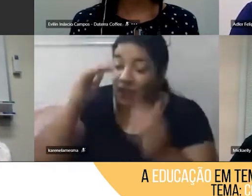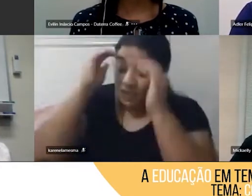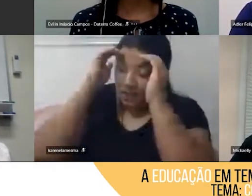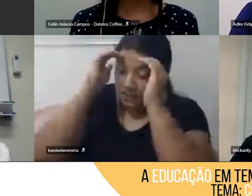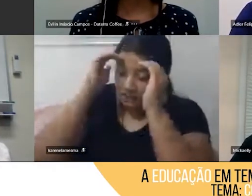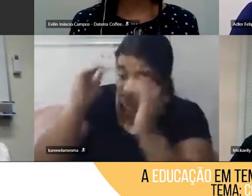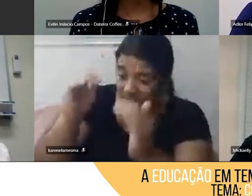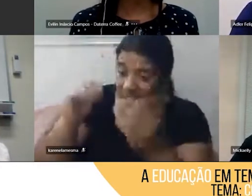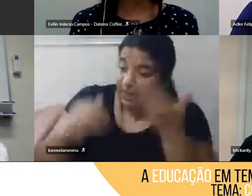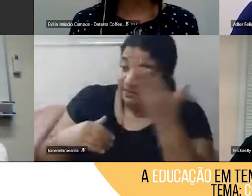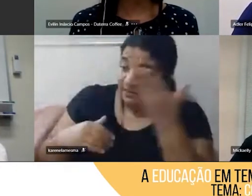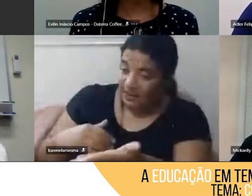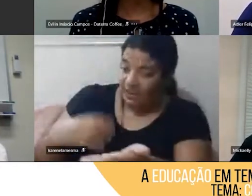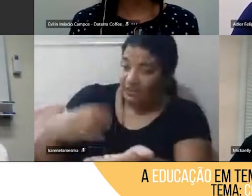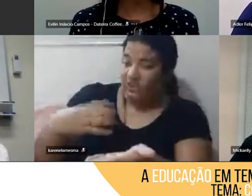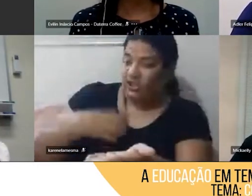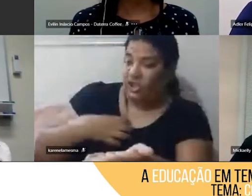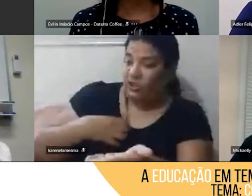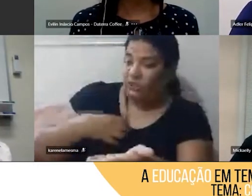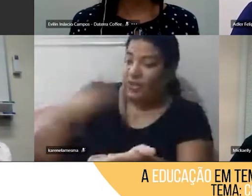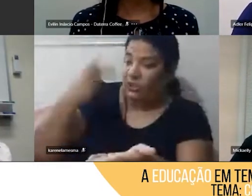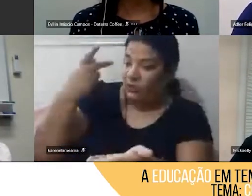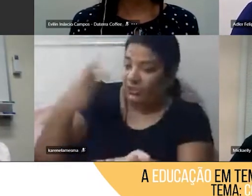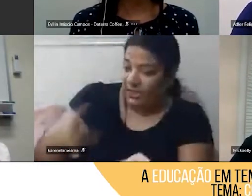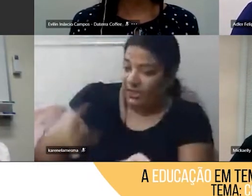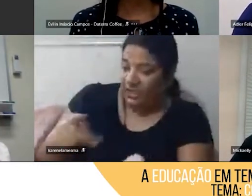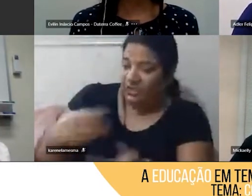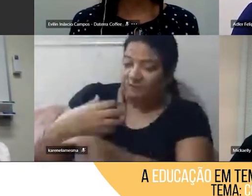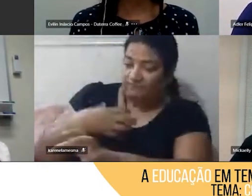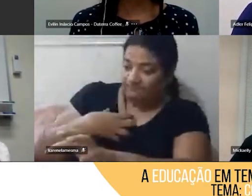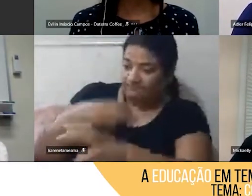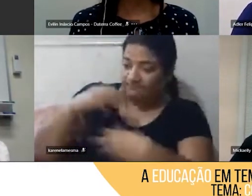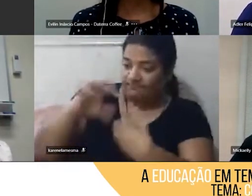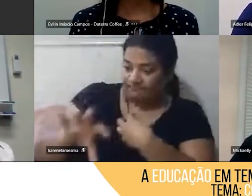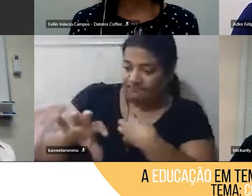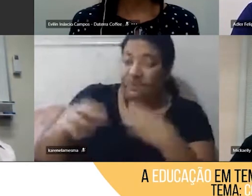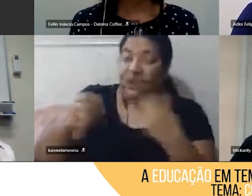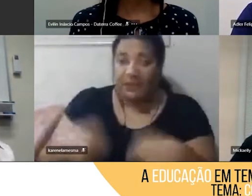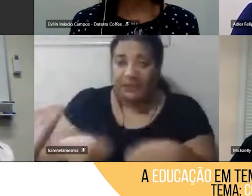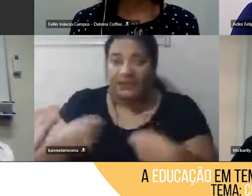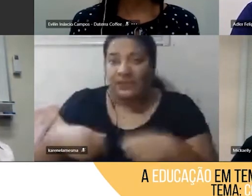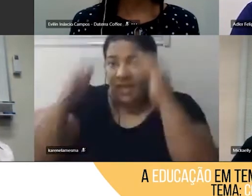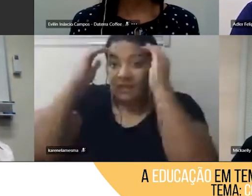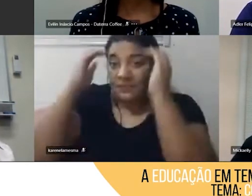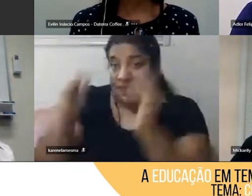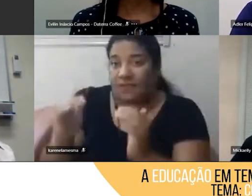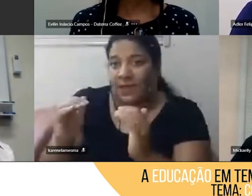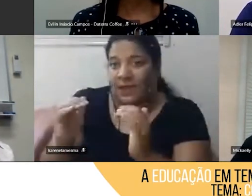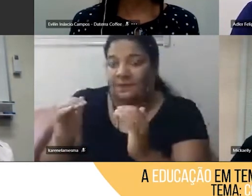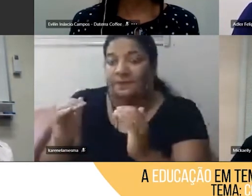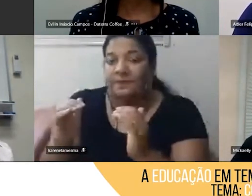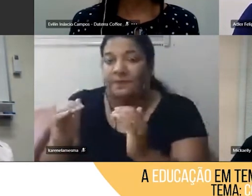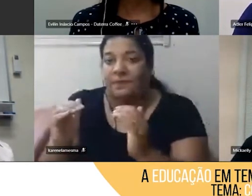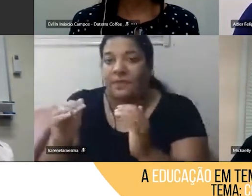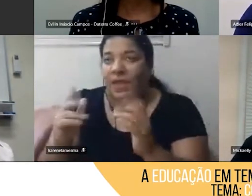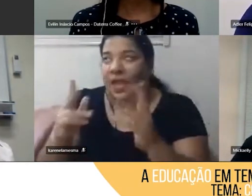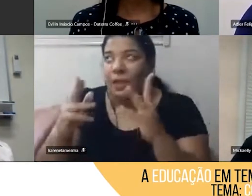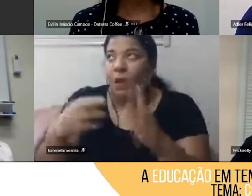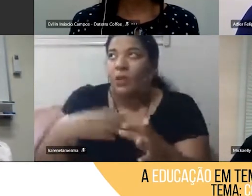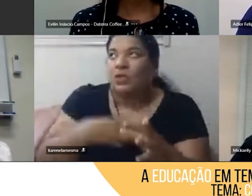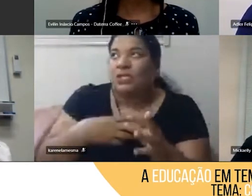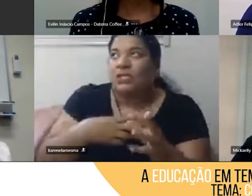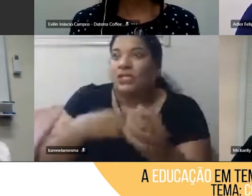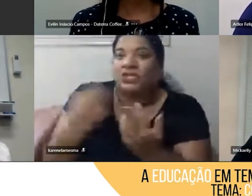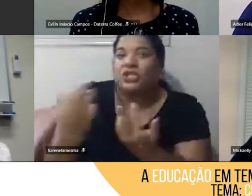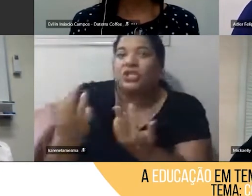está sentindo, né, respeitando isso. Então, muitas vezes a gente fala do sentir como, mas é